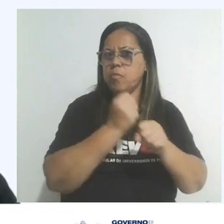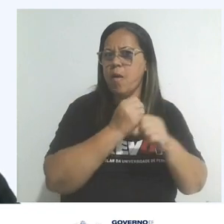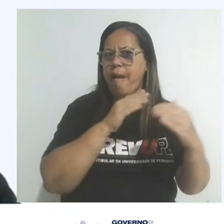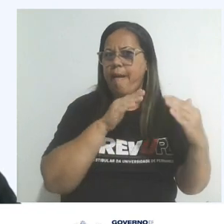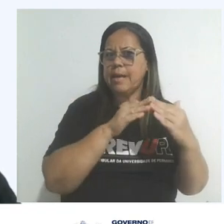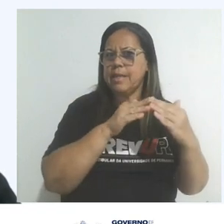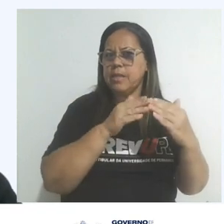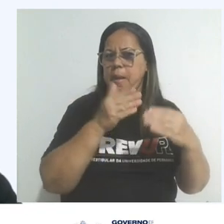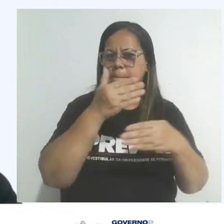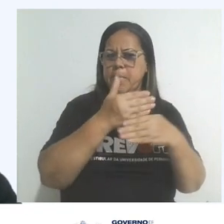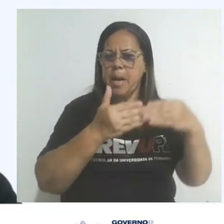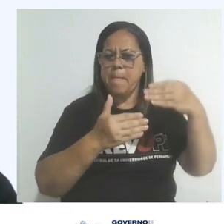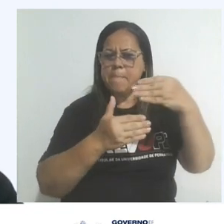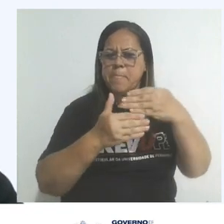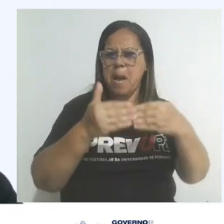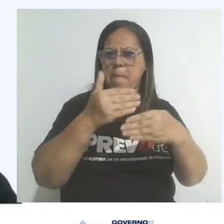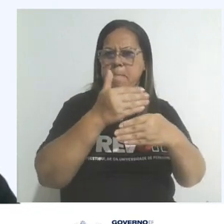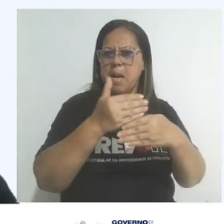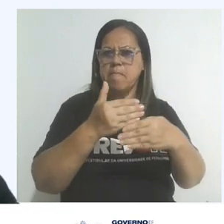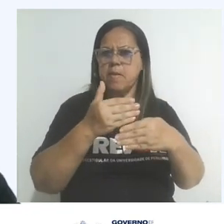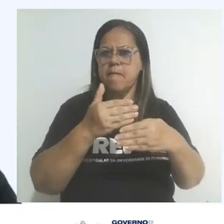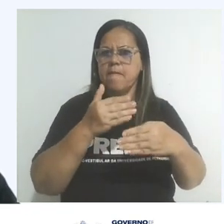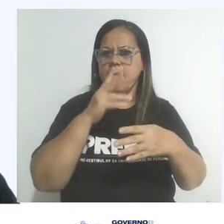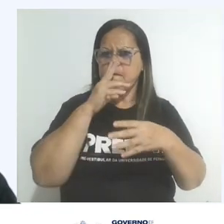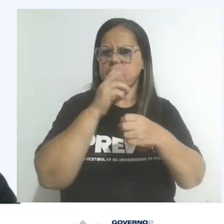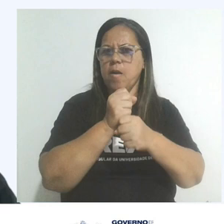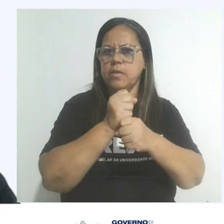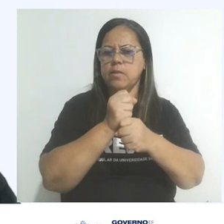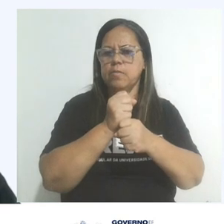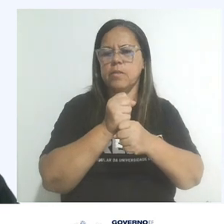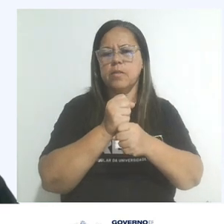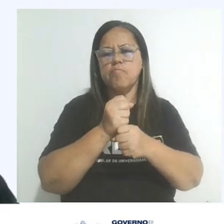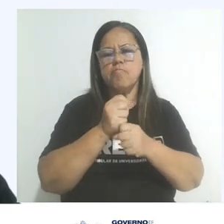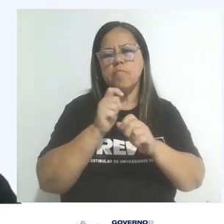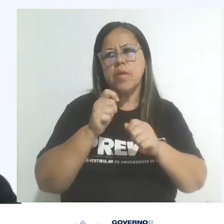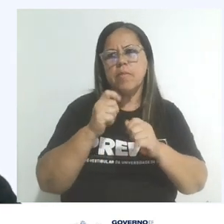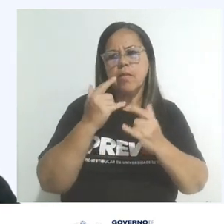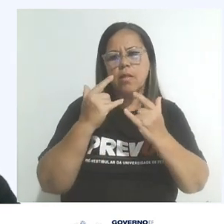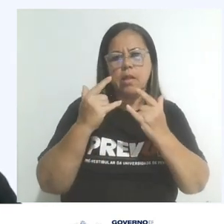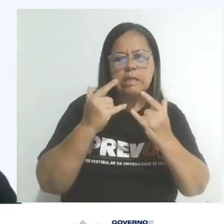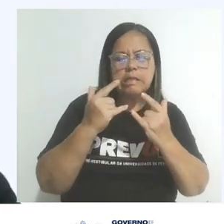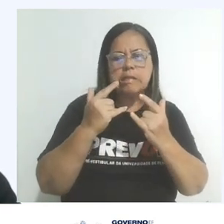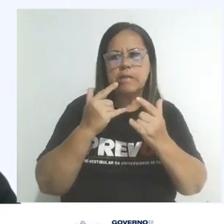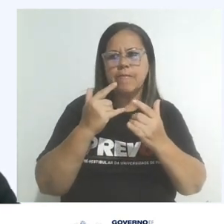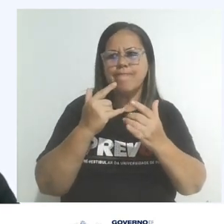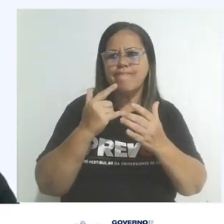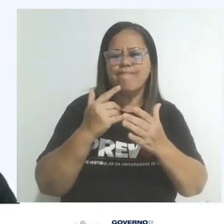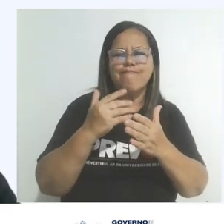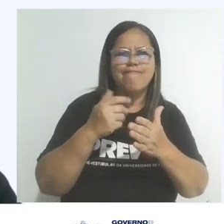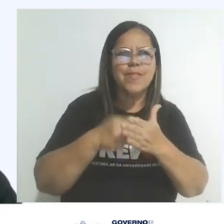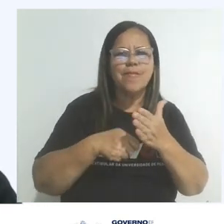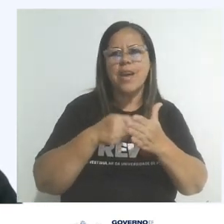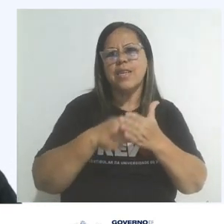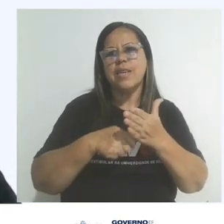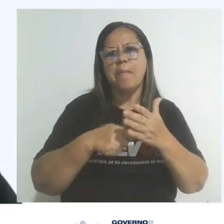fortalece, tornando-a resistente à crítica. Por mais tentador que seja devagar e explorar tangentes,